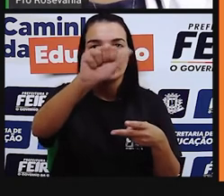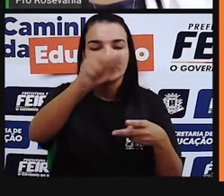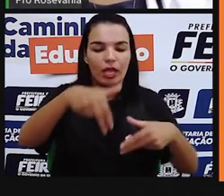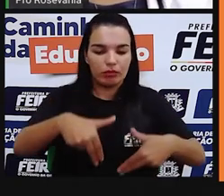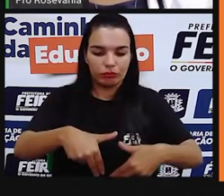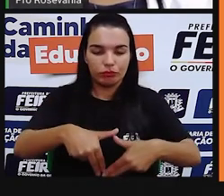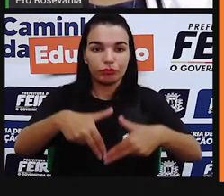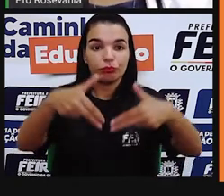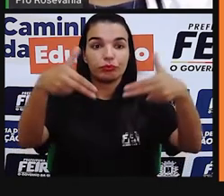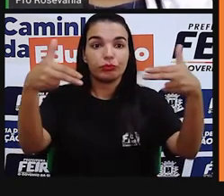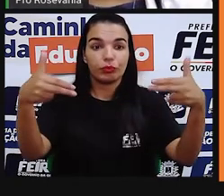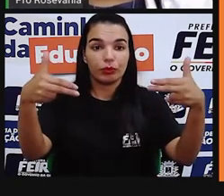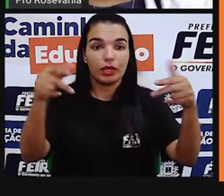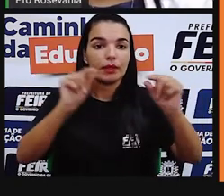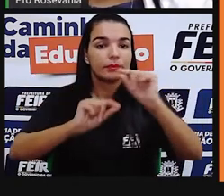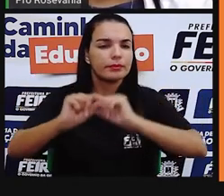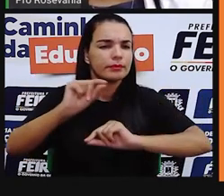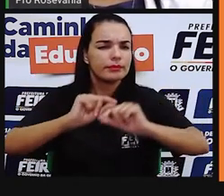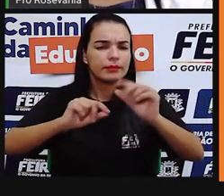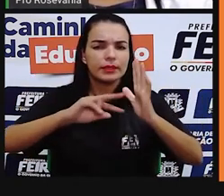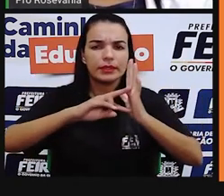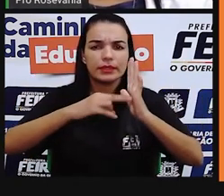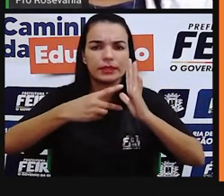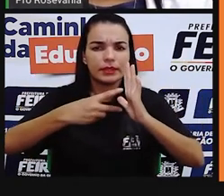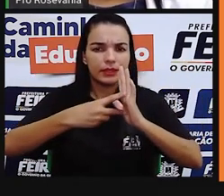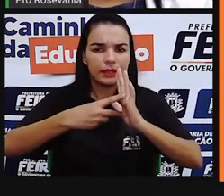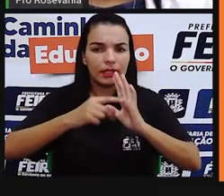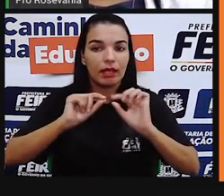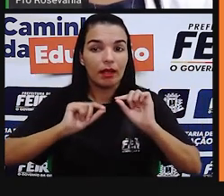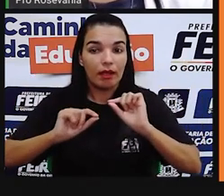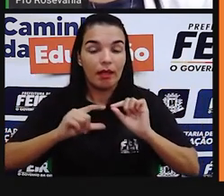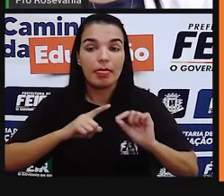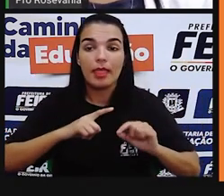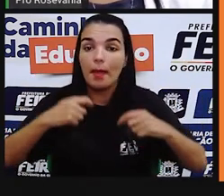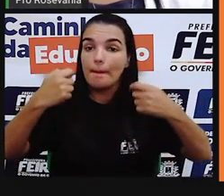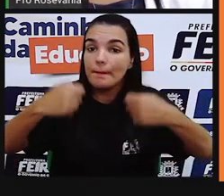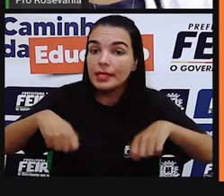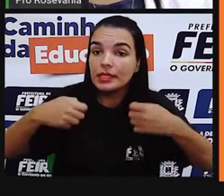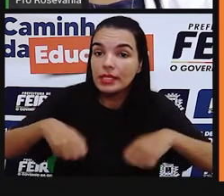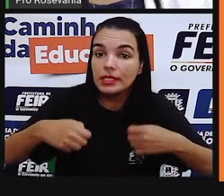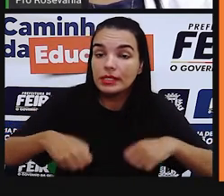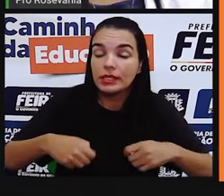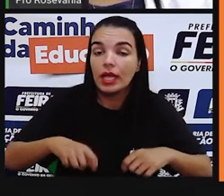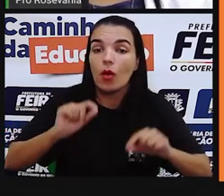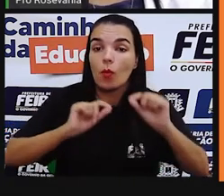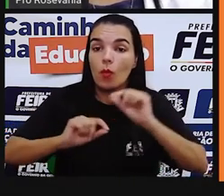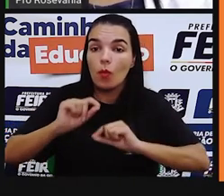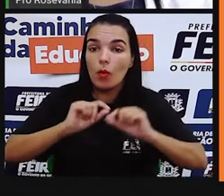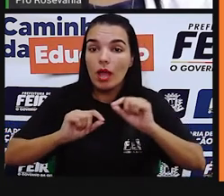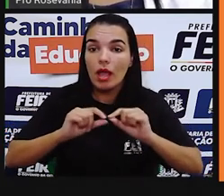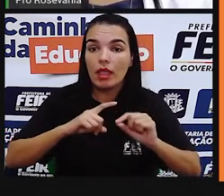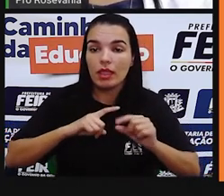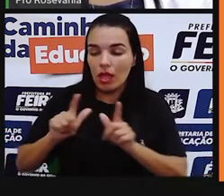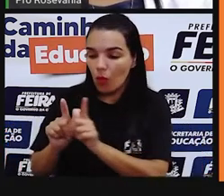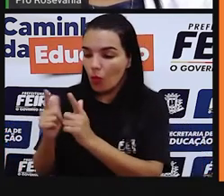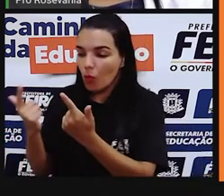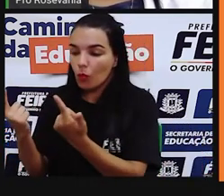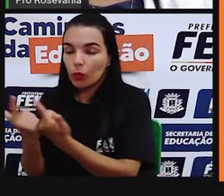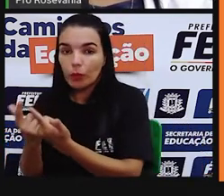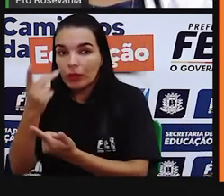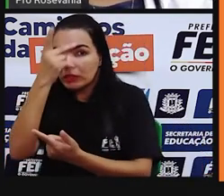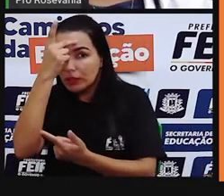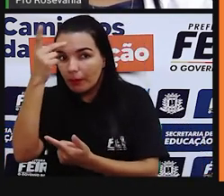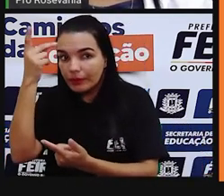né? Embora não haja uma documentação presidívida para o que tem, etnia significa um grupo de indivíduos que é